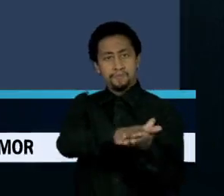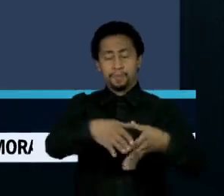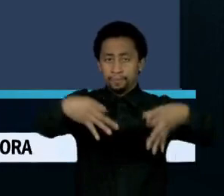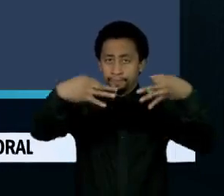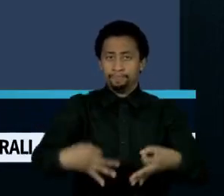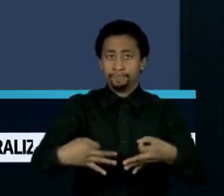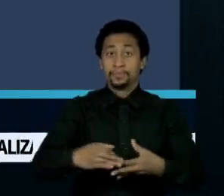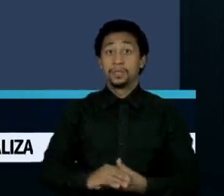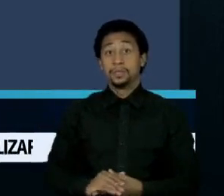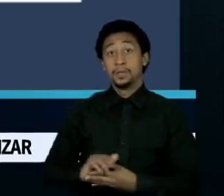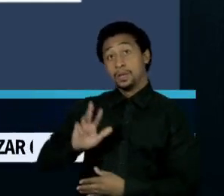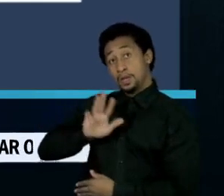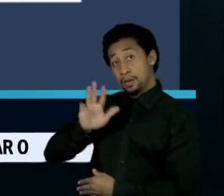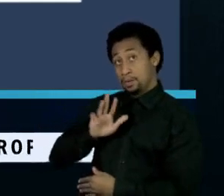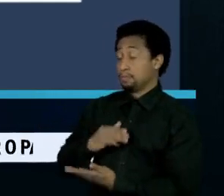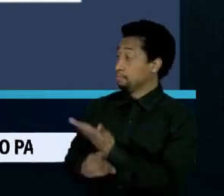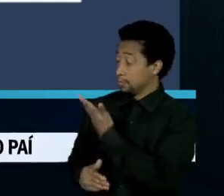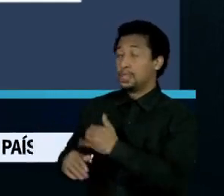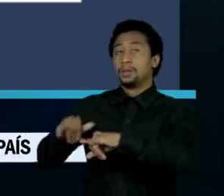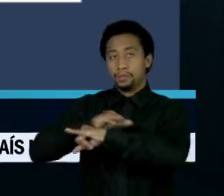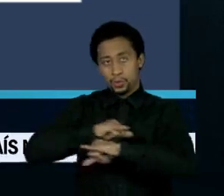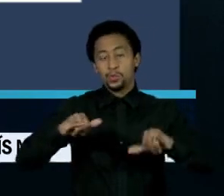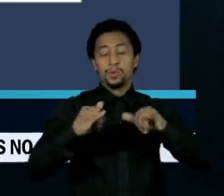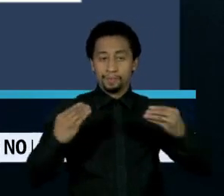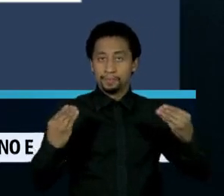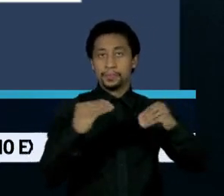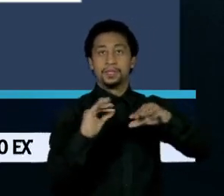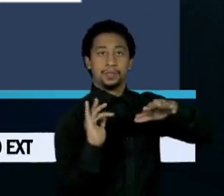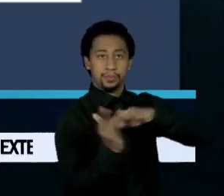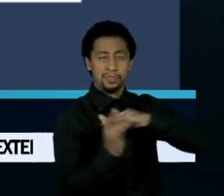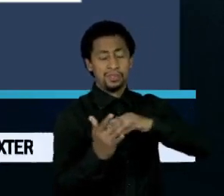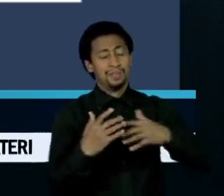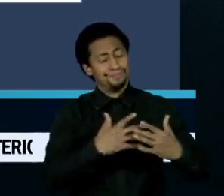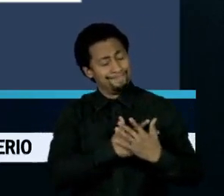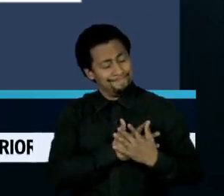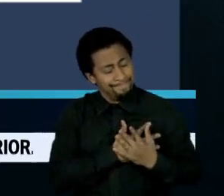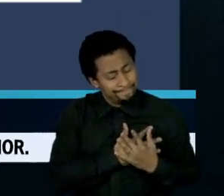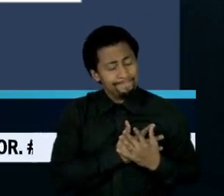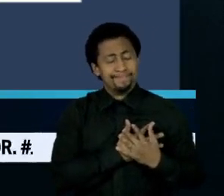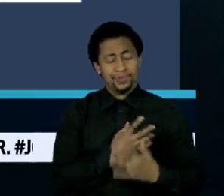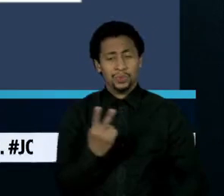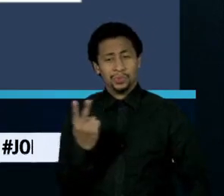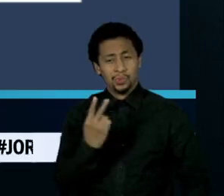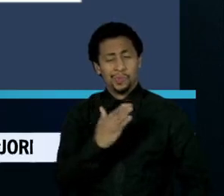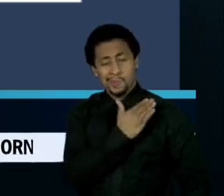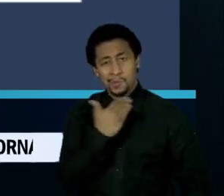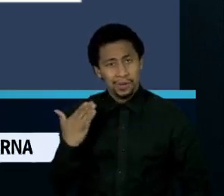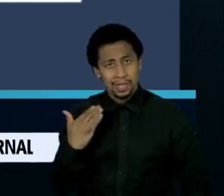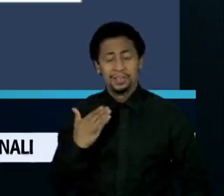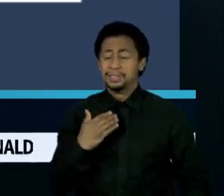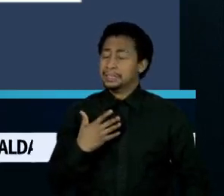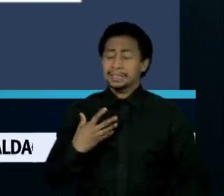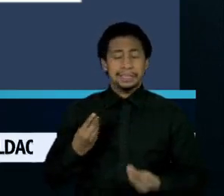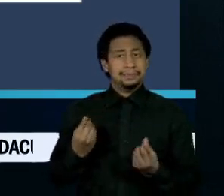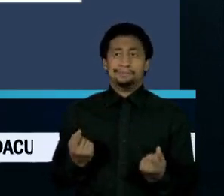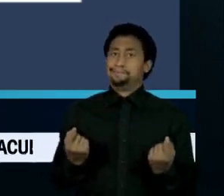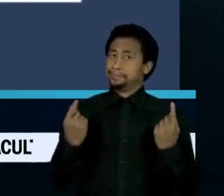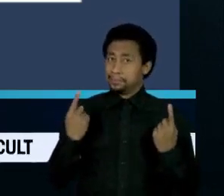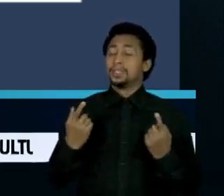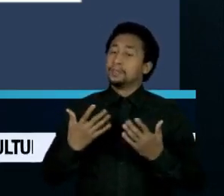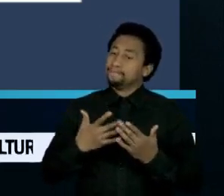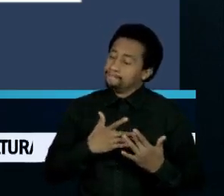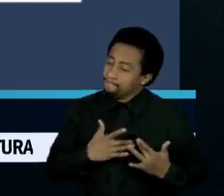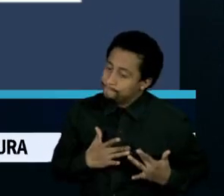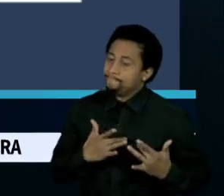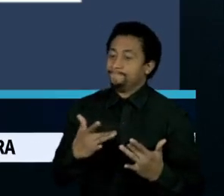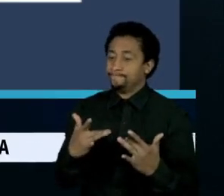disse que o assassinato de Bruno e Dom causa dor e indignação. Ele prestou solidariedade aos familiares e amigos e disse